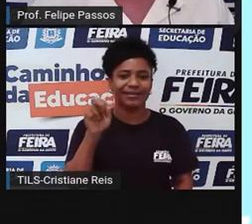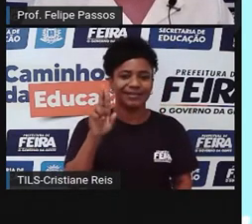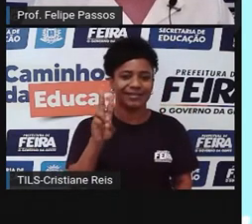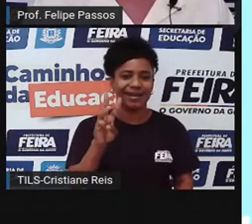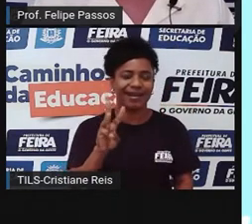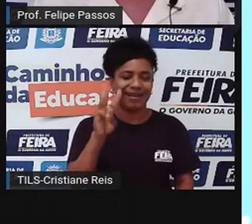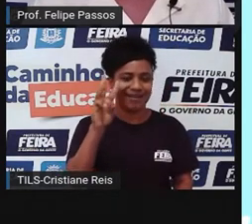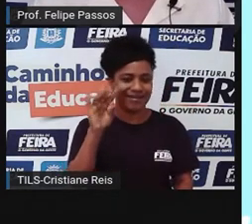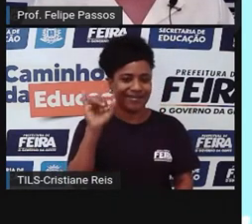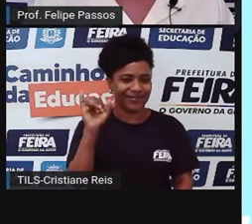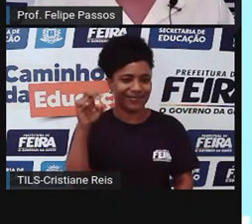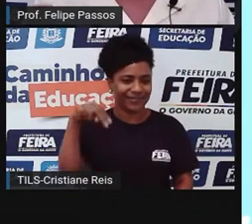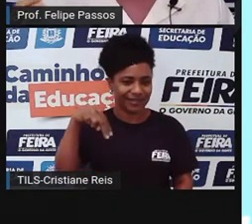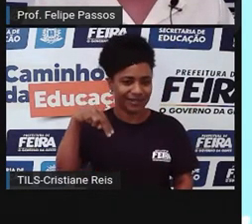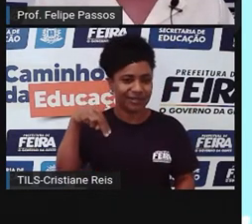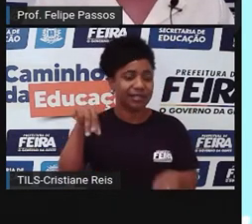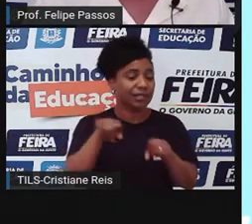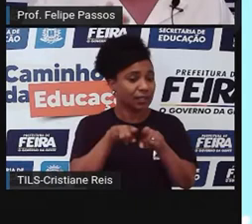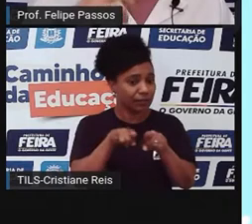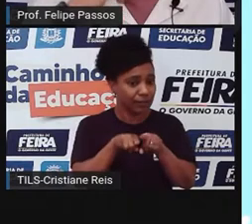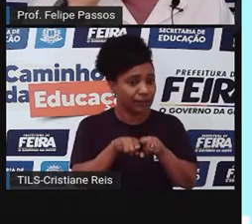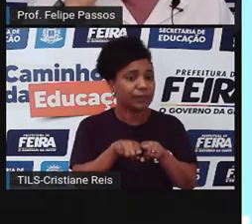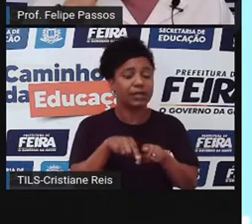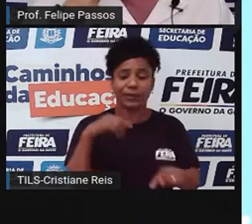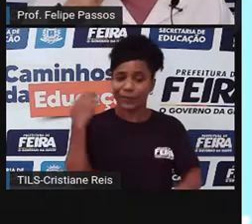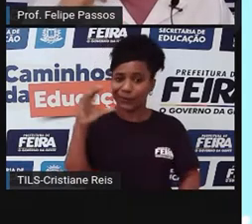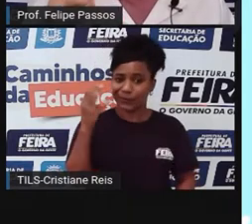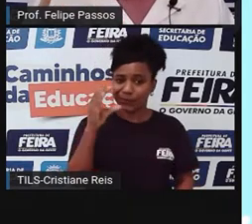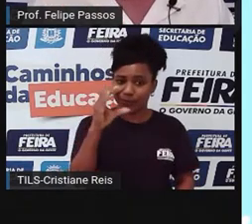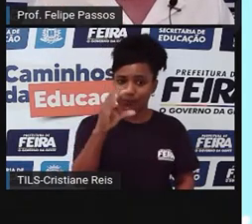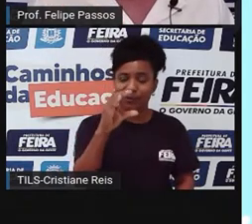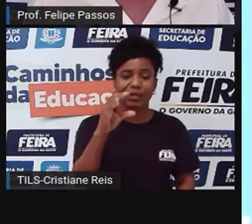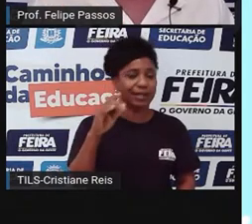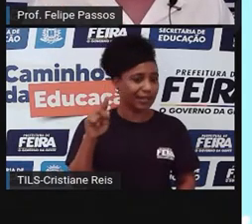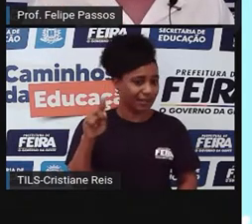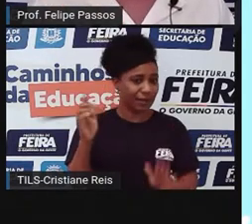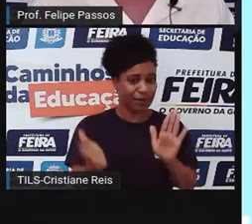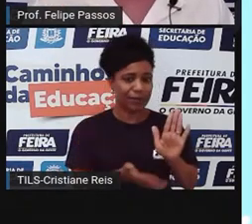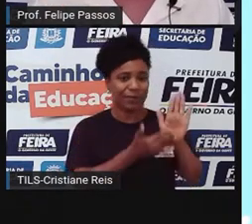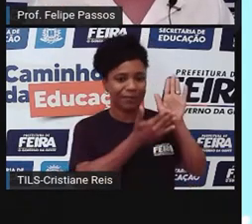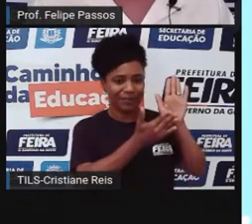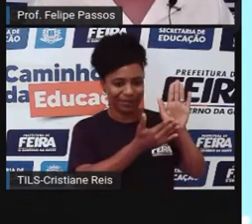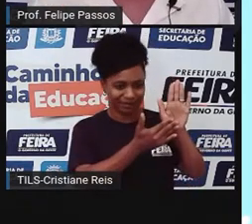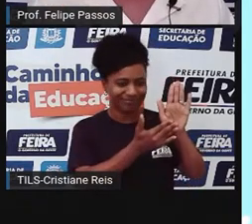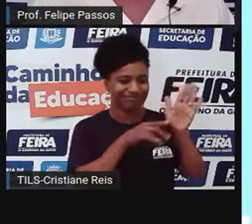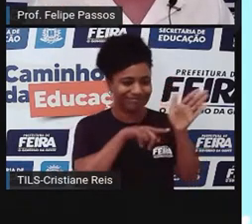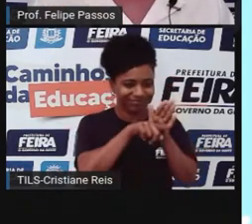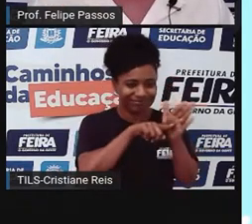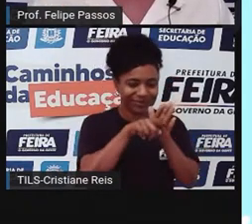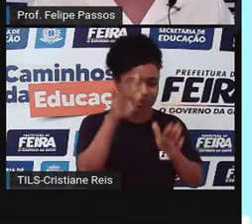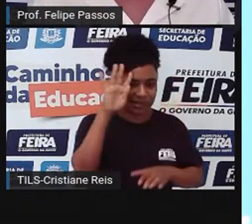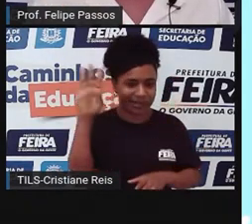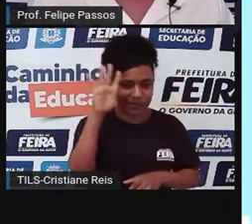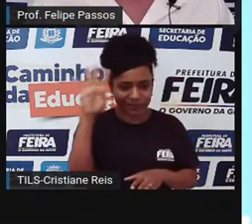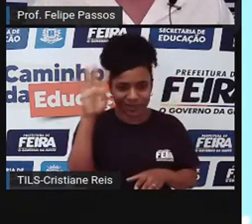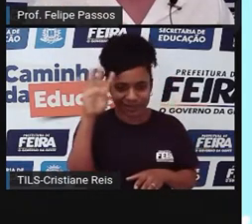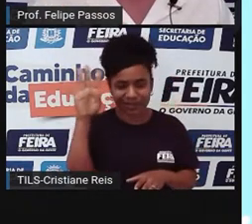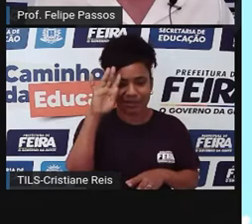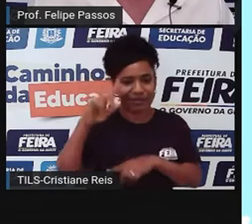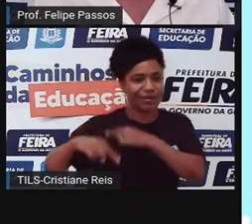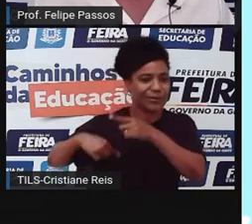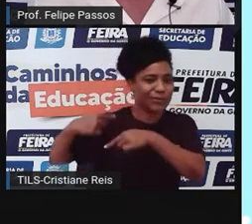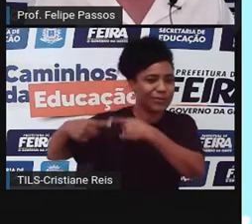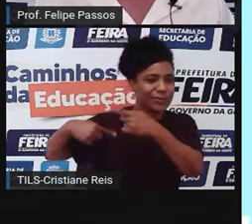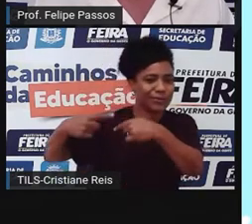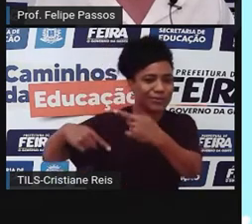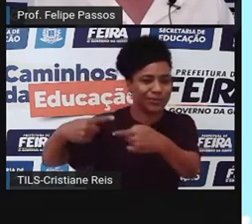ciência, ele propôs a evolução por seleção natural dos seres vivos e a gente